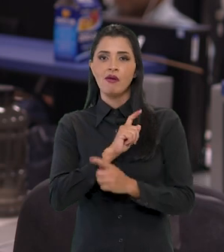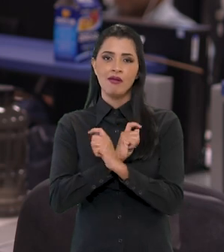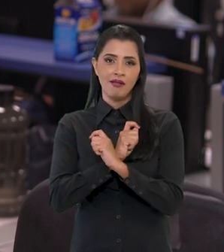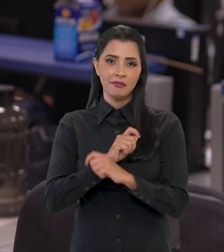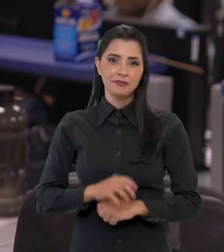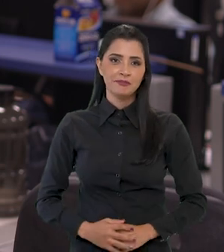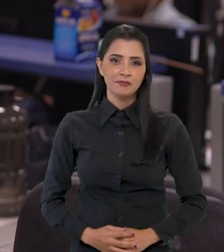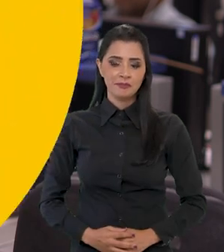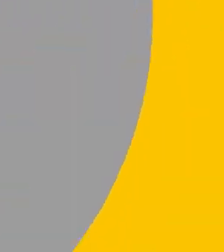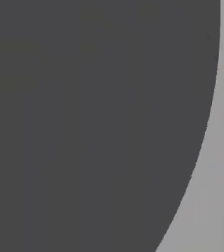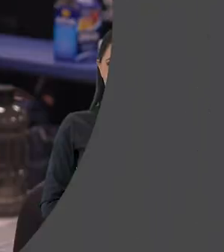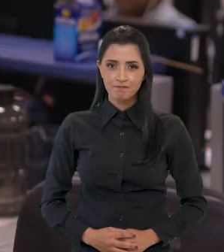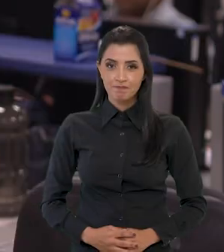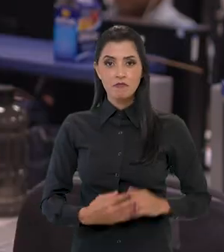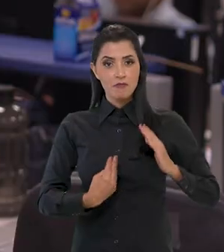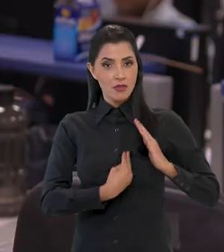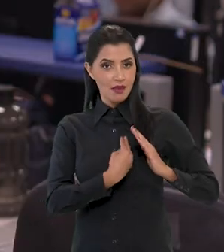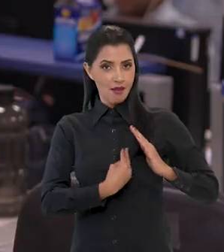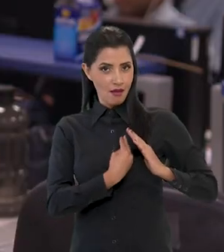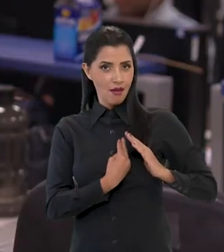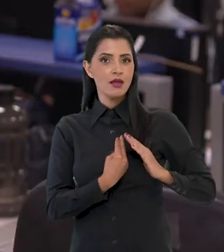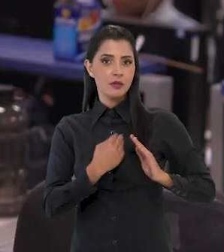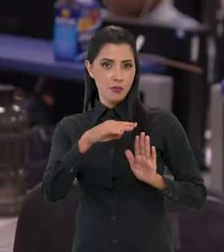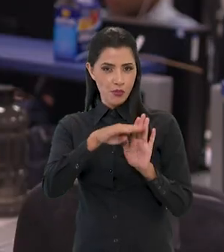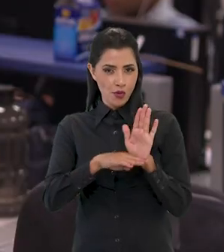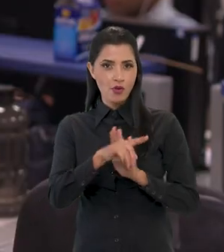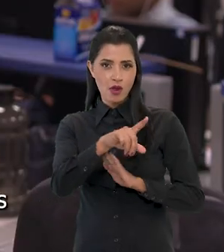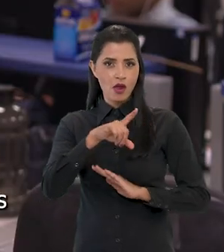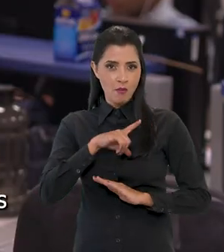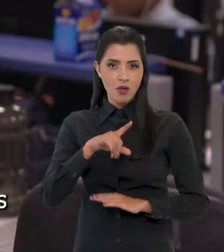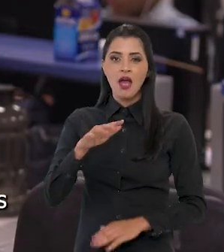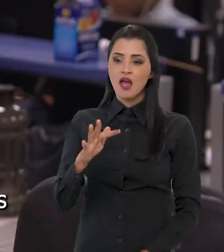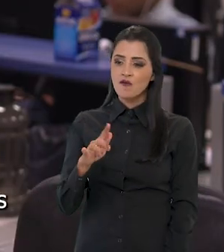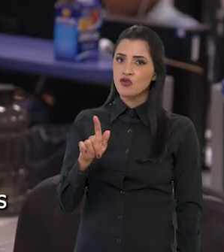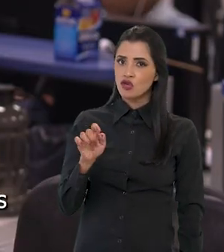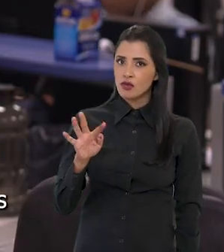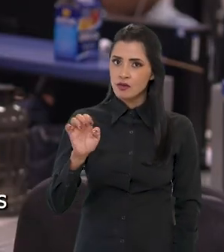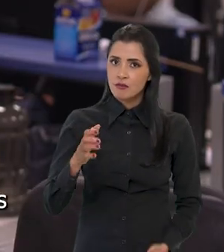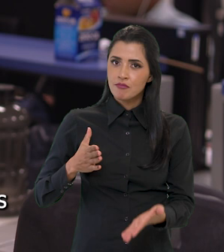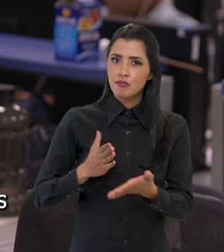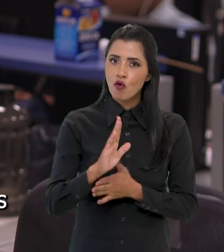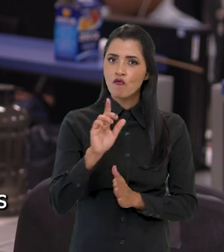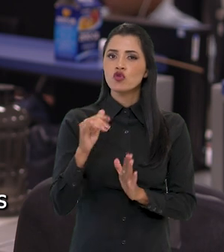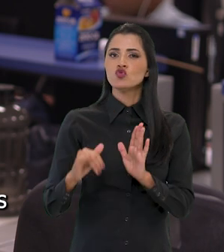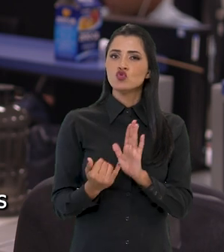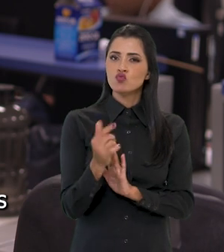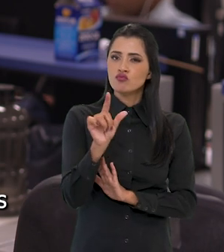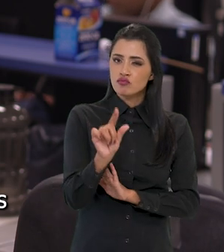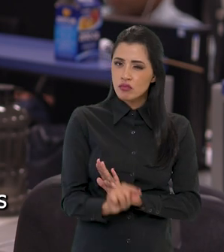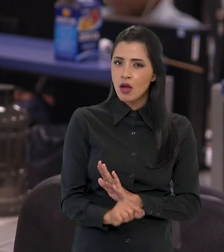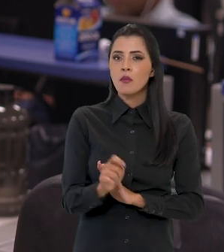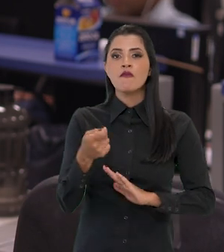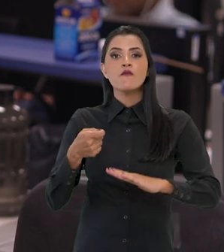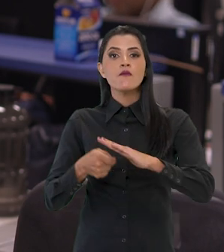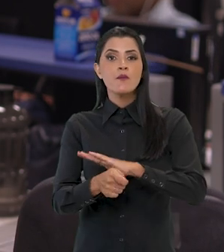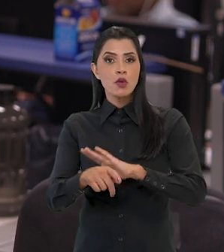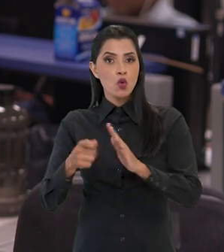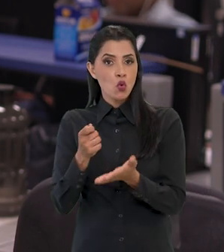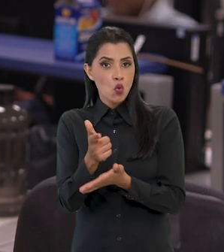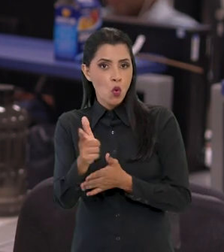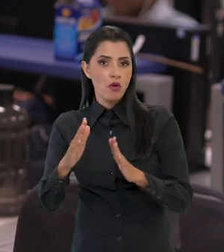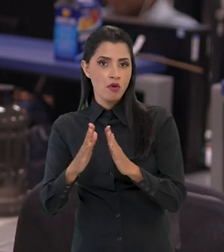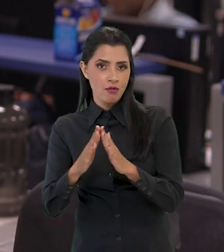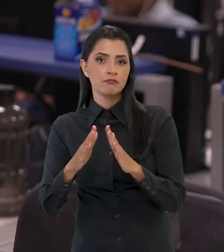Francisco no Vaticano. Minha casa, minha vida! Conselho do FGTS aprova juros mais baixos para